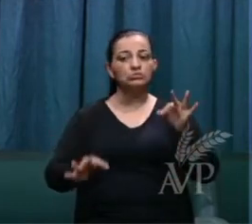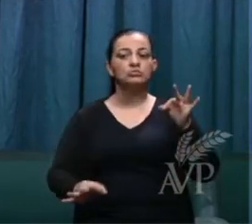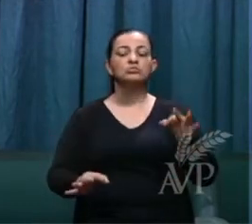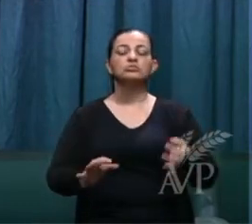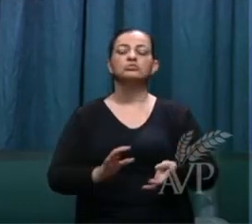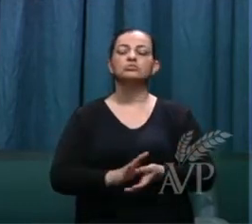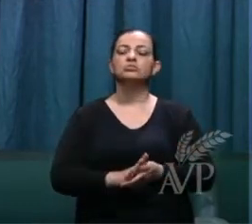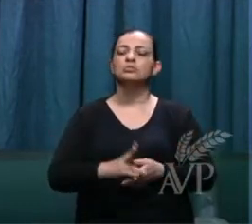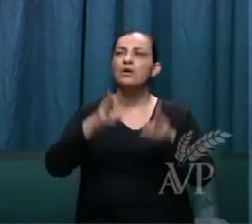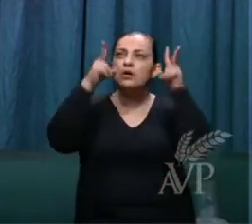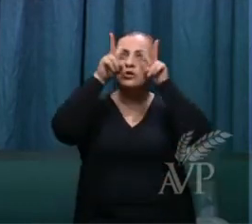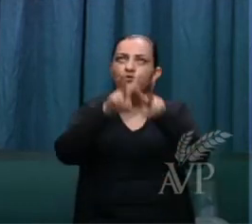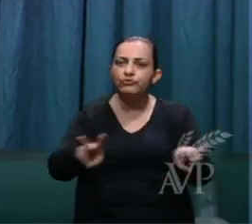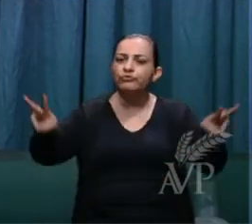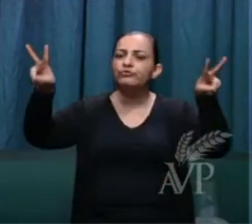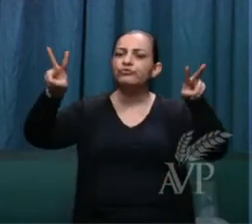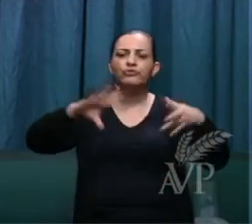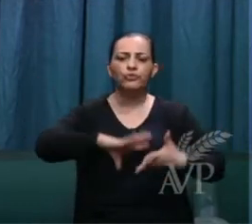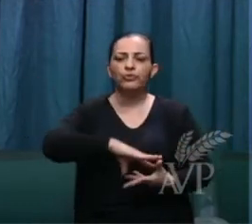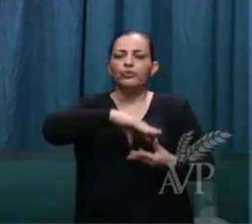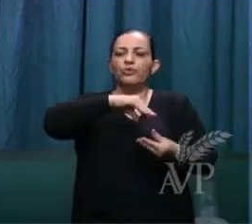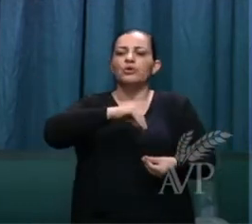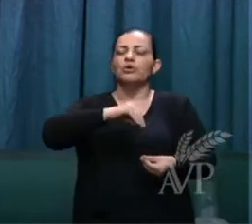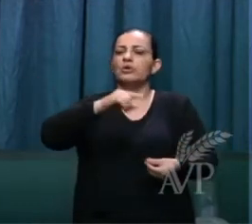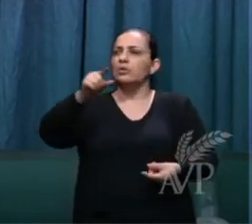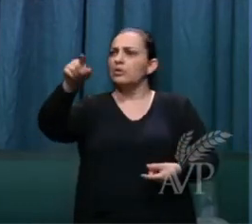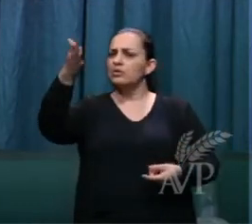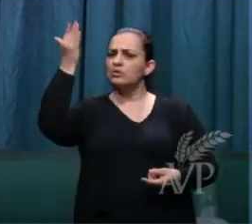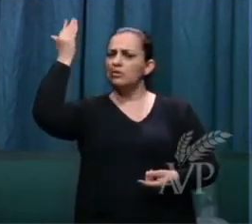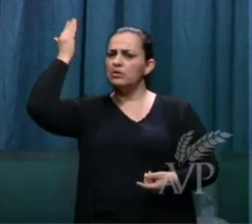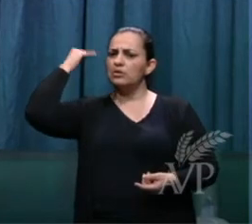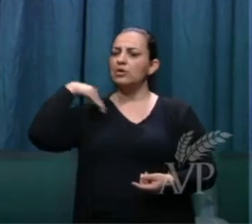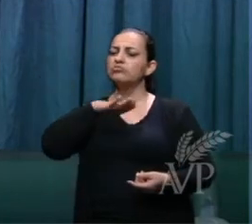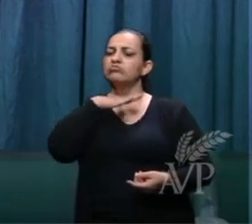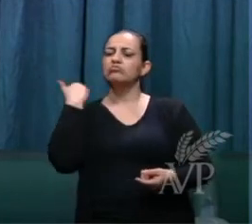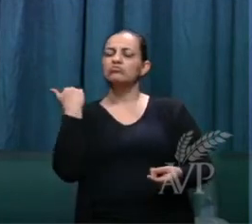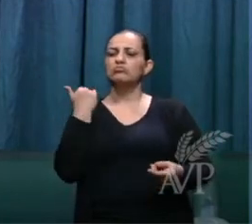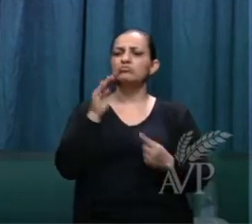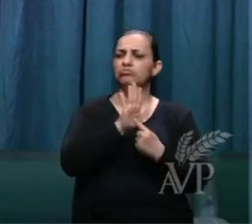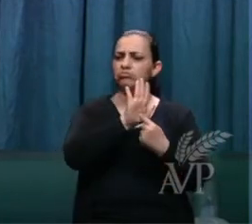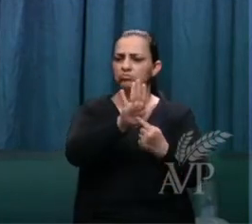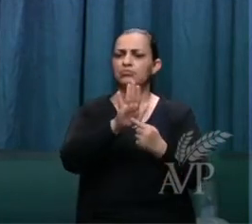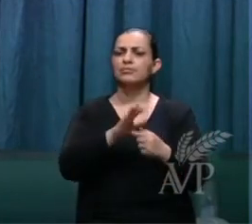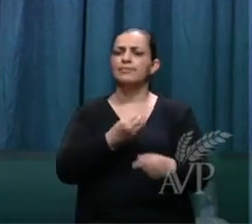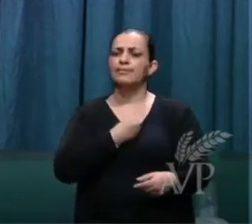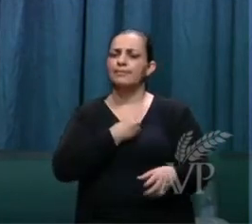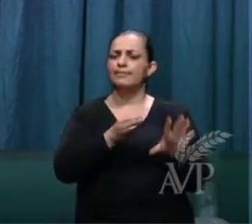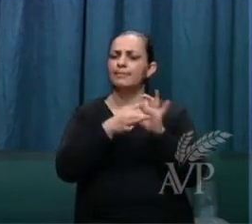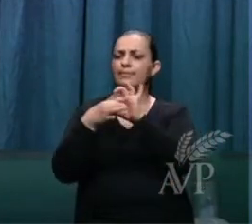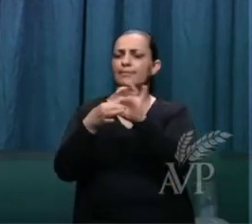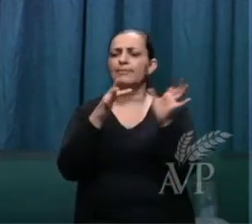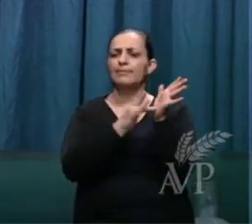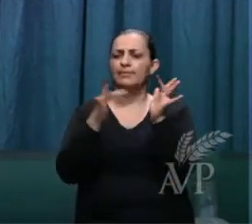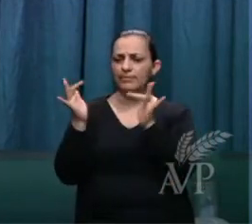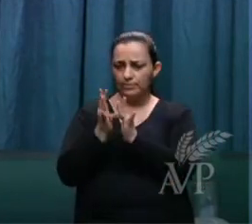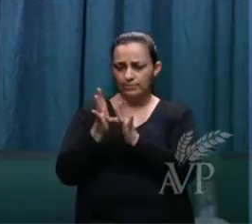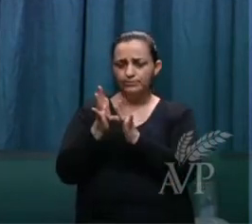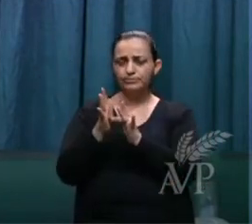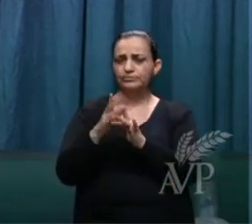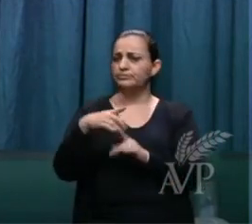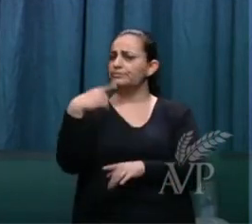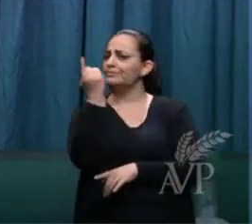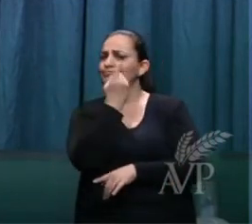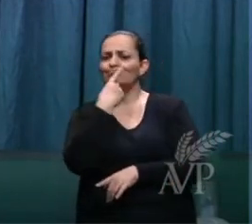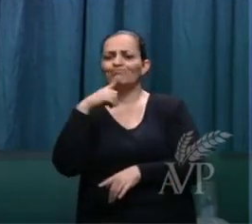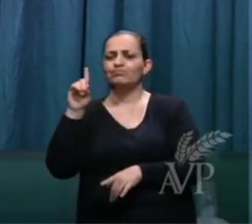e vi as almas daqueles que foram degolados pelo testemunho de Jesus e pela palavra de Deus e que não adoraram